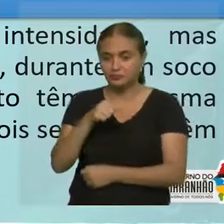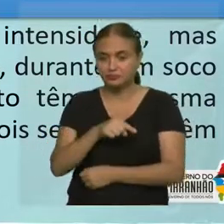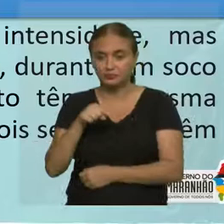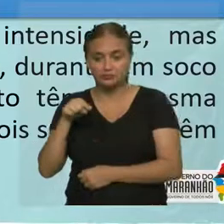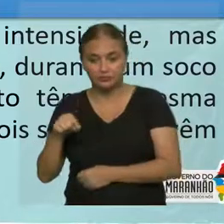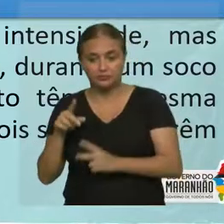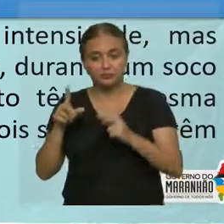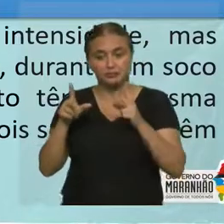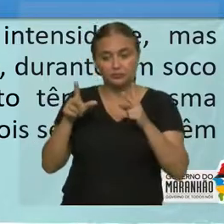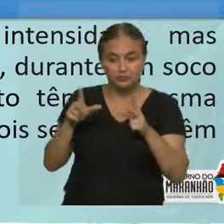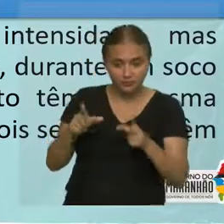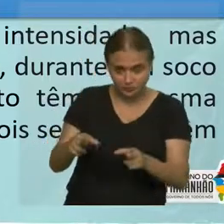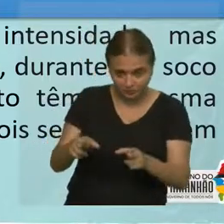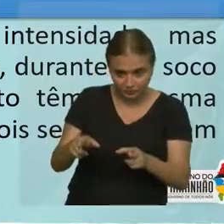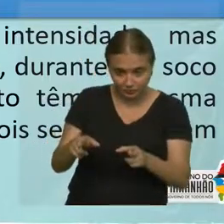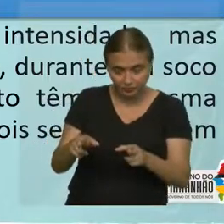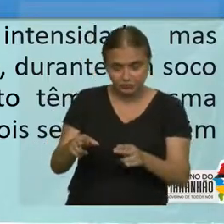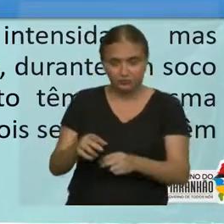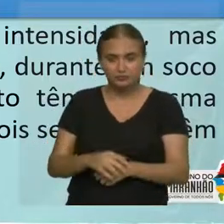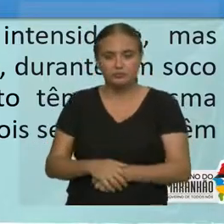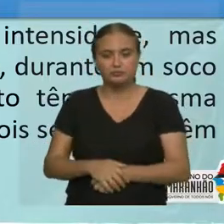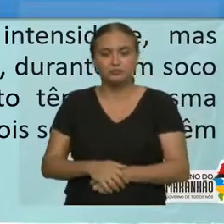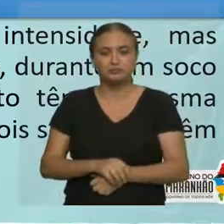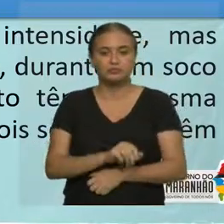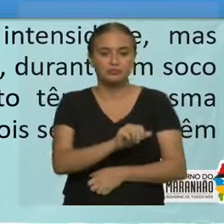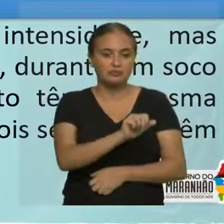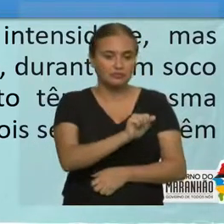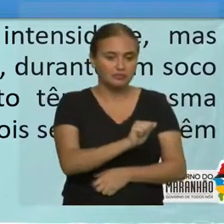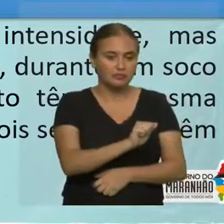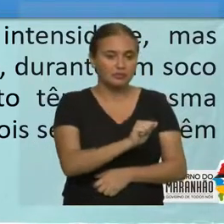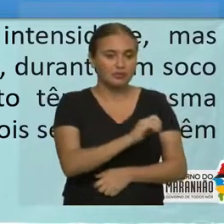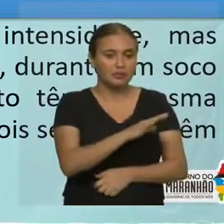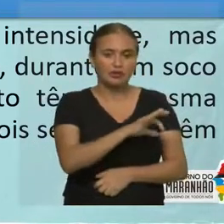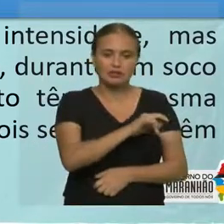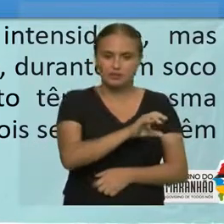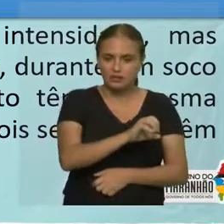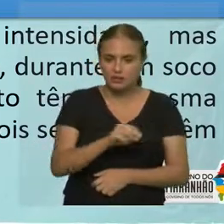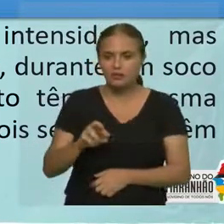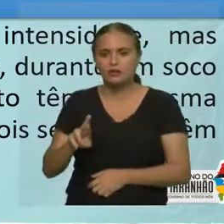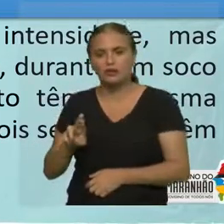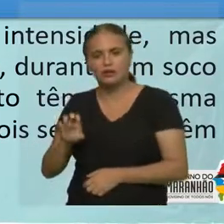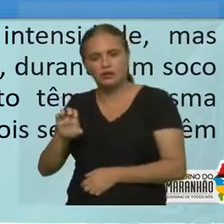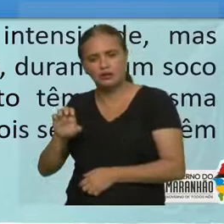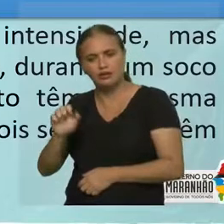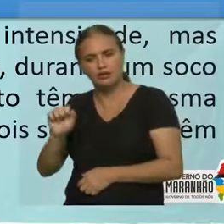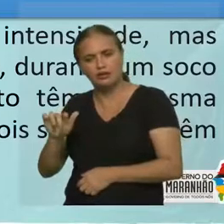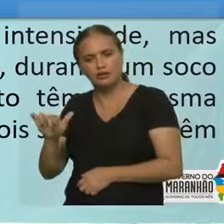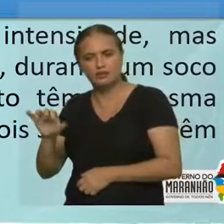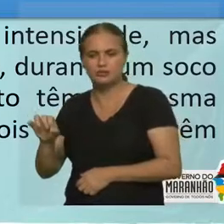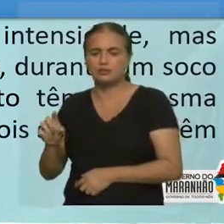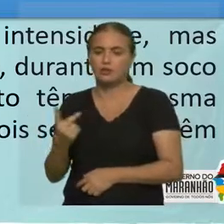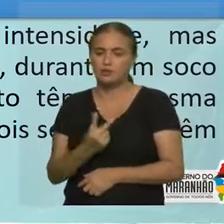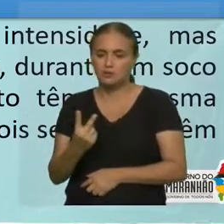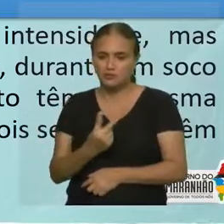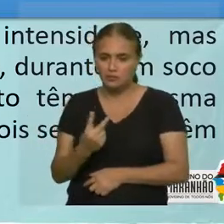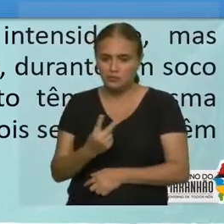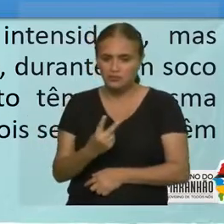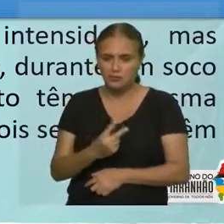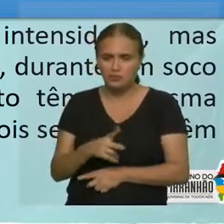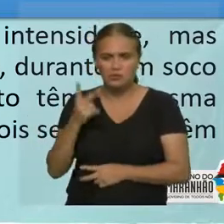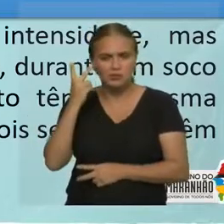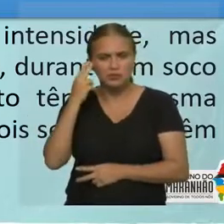natureza, ou seja, são forças, ou são forças de campo ou são forças de contato, né? O que eu já tinha falado para vocês.